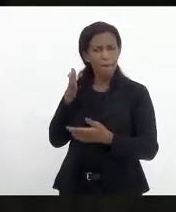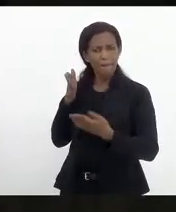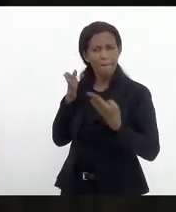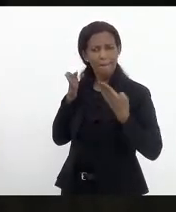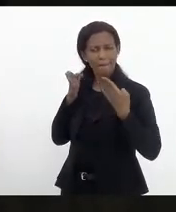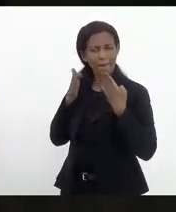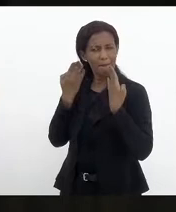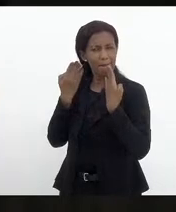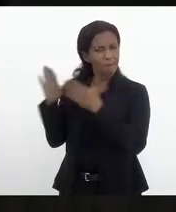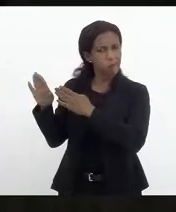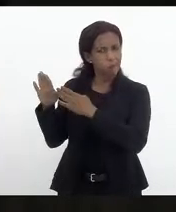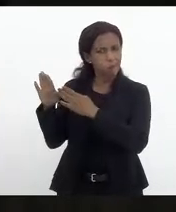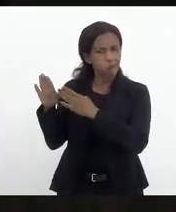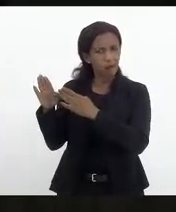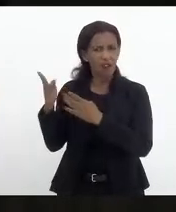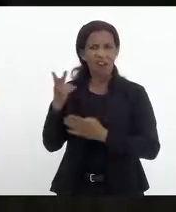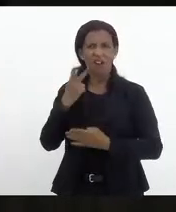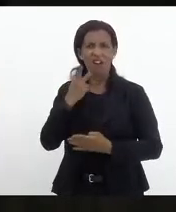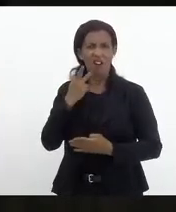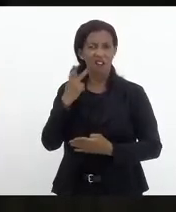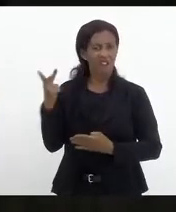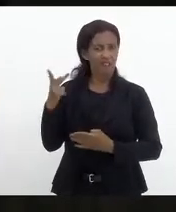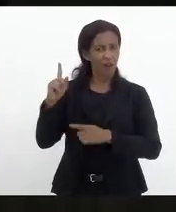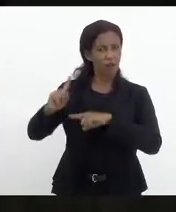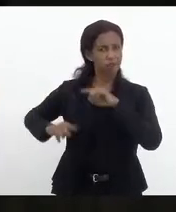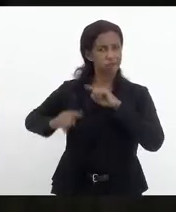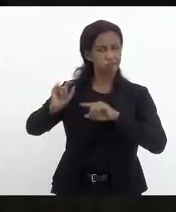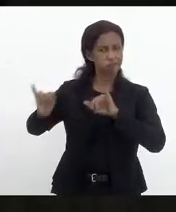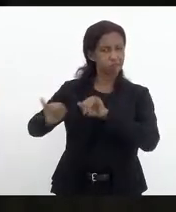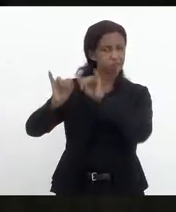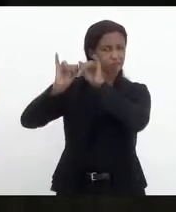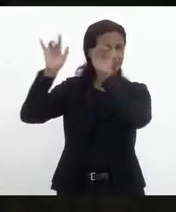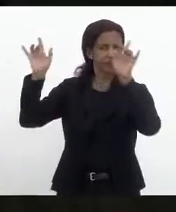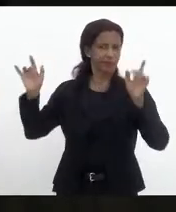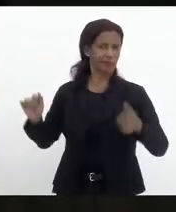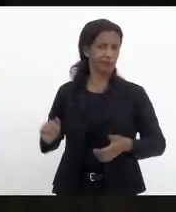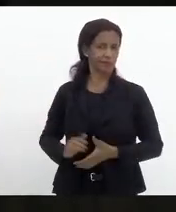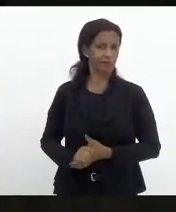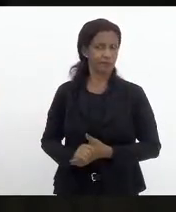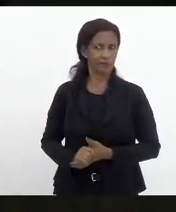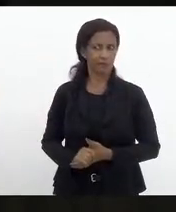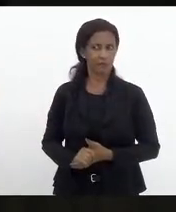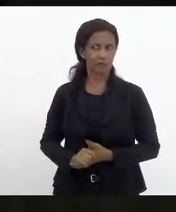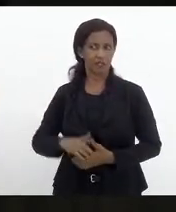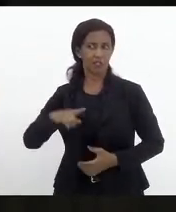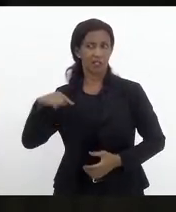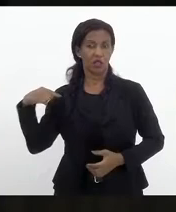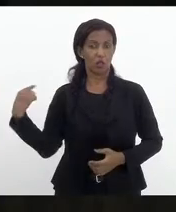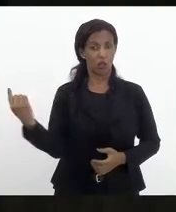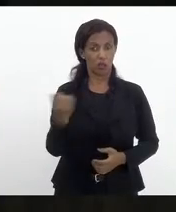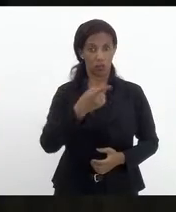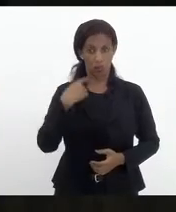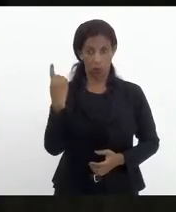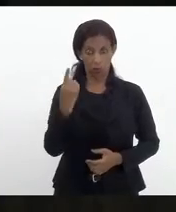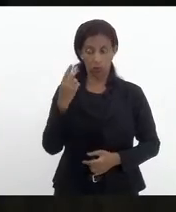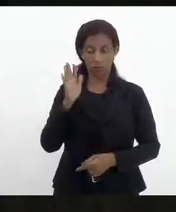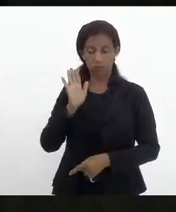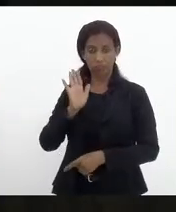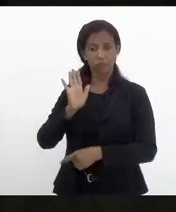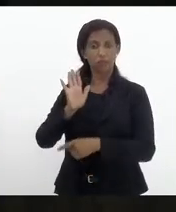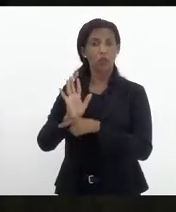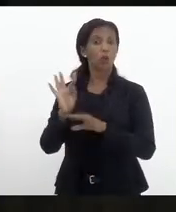Na verdade, falando bravatas, nós vamos defender, como eu tenho dito,